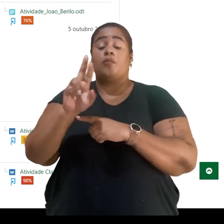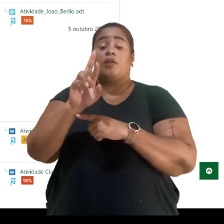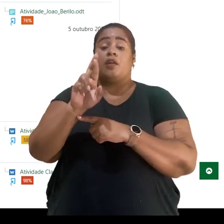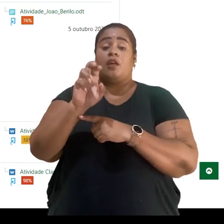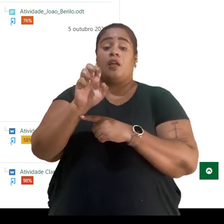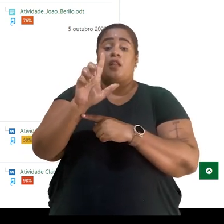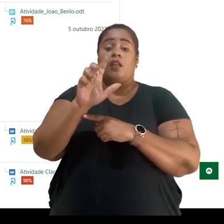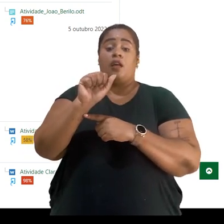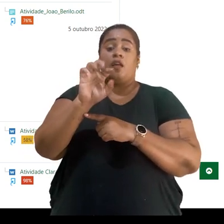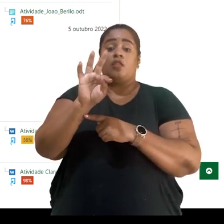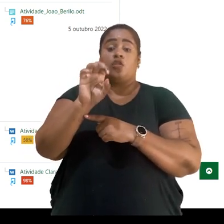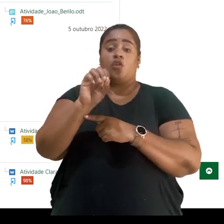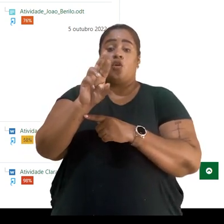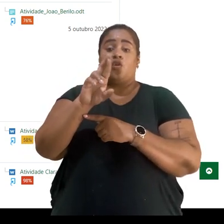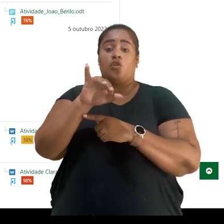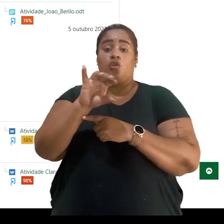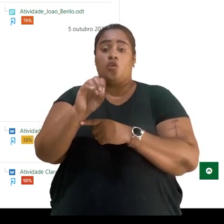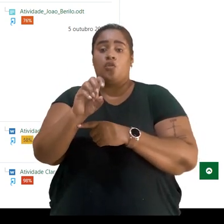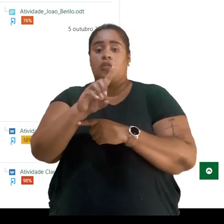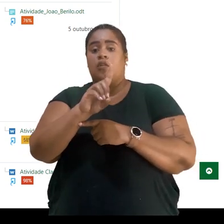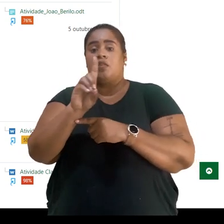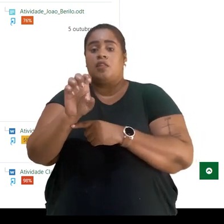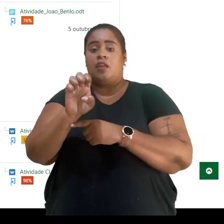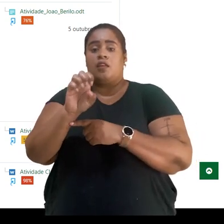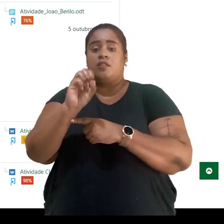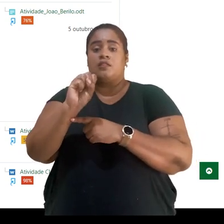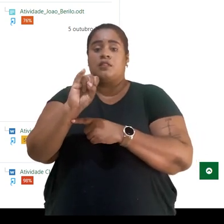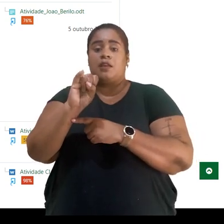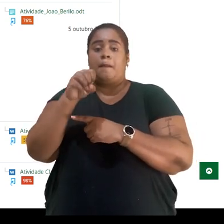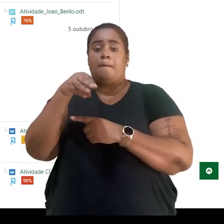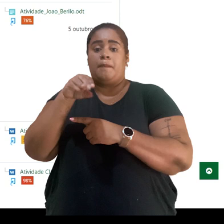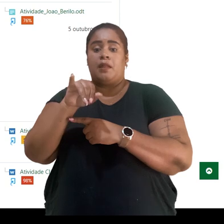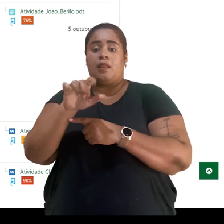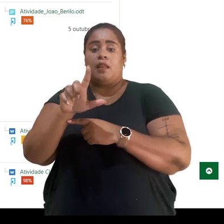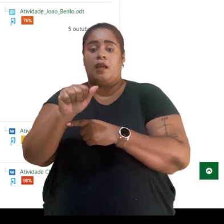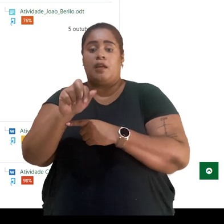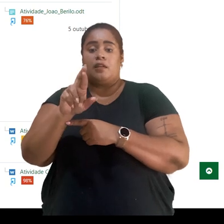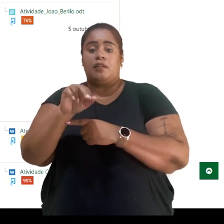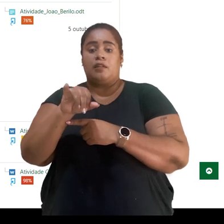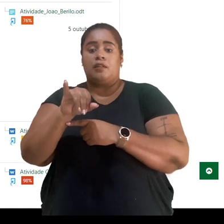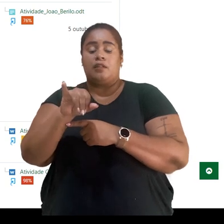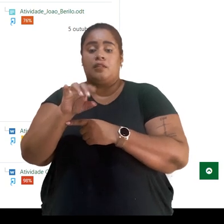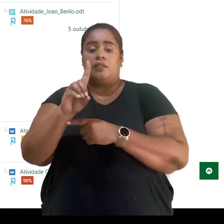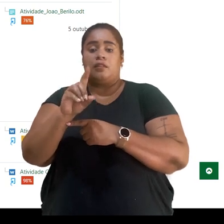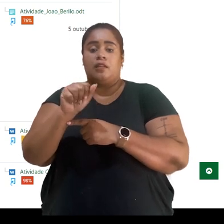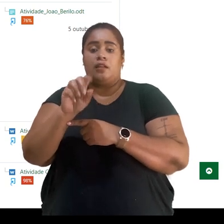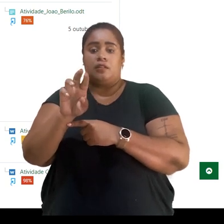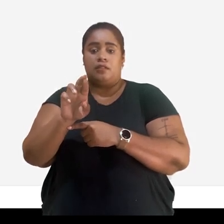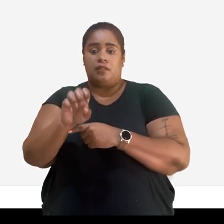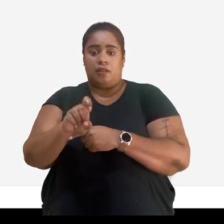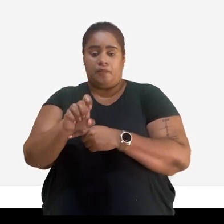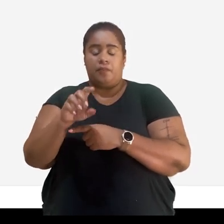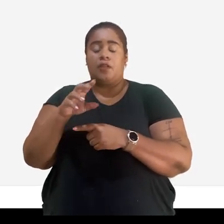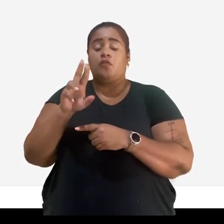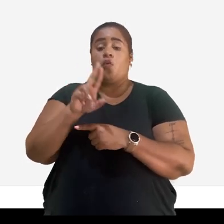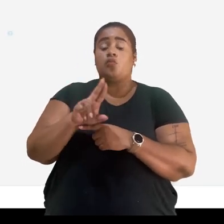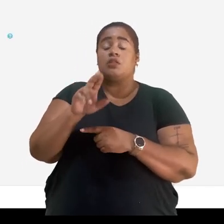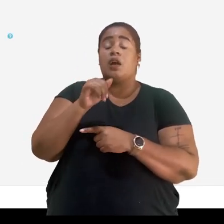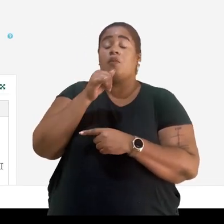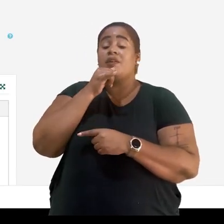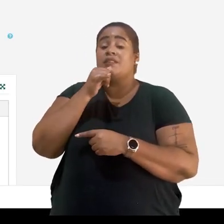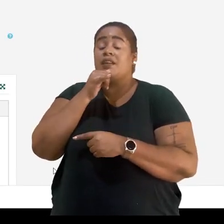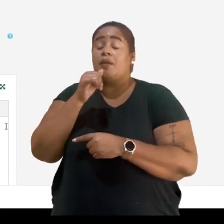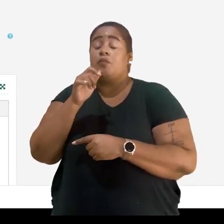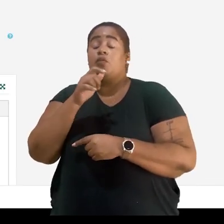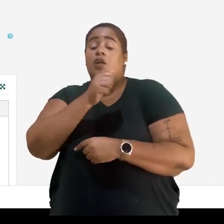similaridade. Então eu posso, vou continuar aqui usando o exemplo da Lúcia Esmeralda, vou clicar aqui em nota.